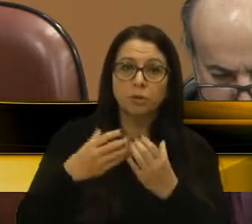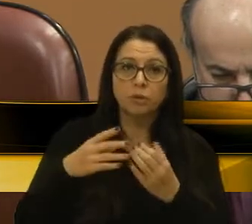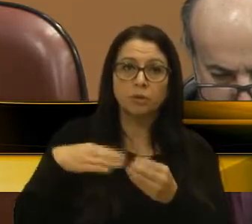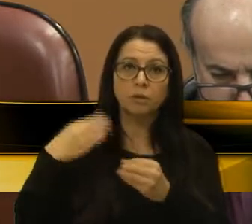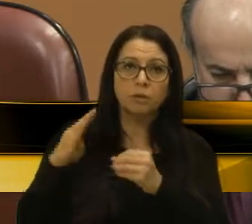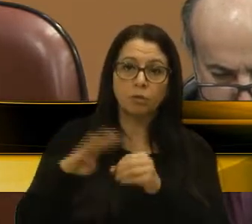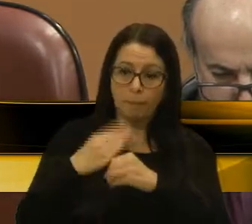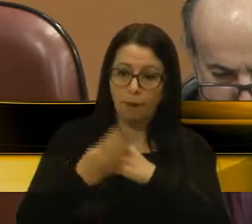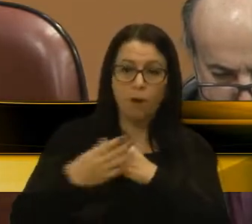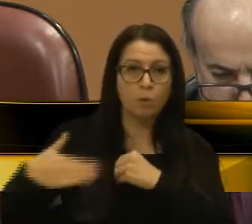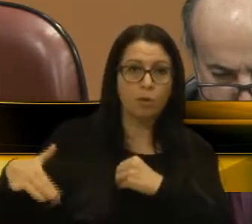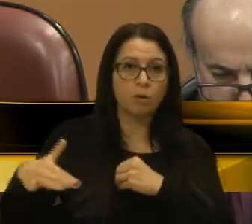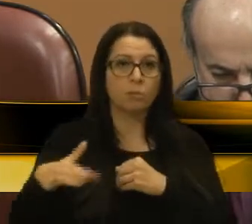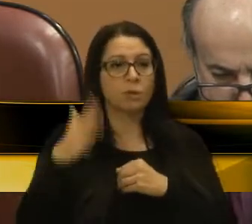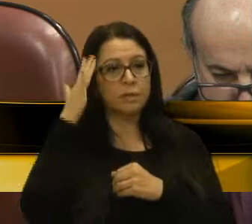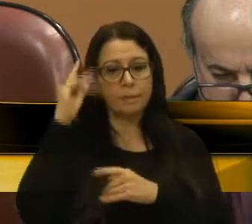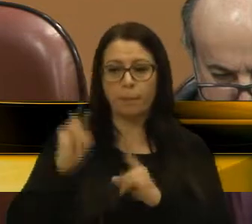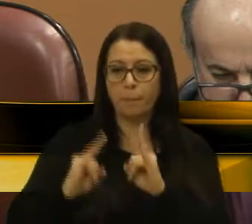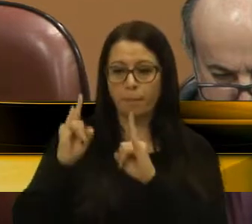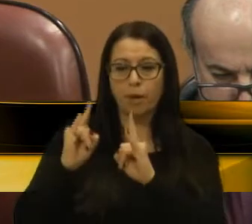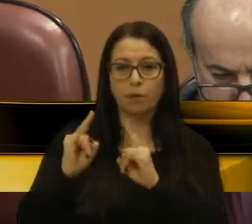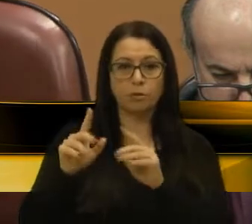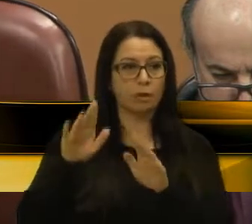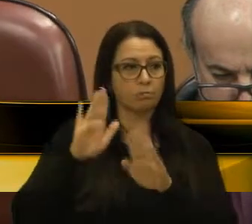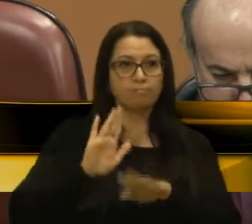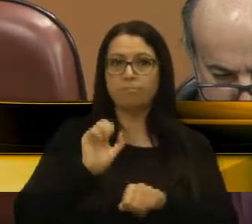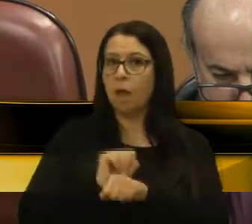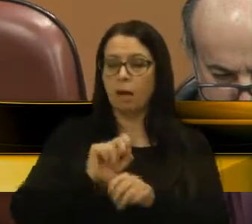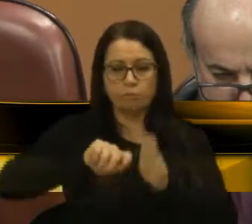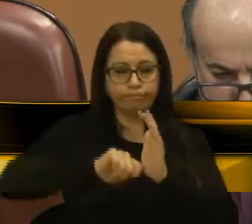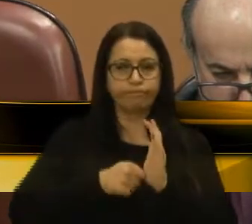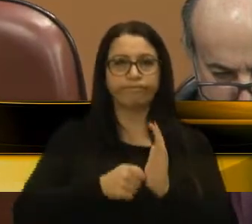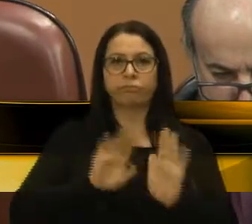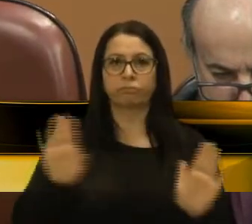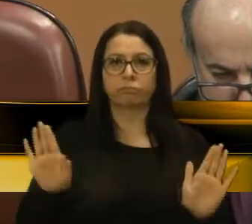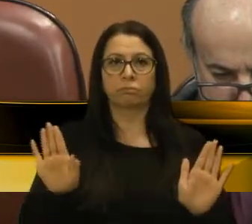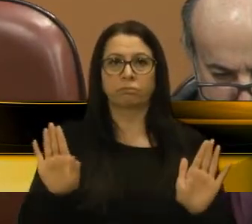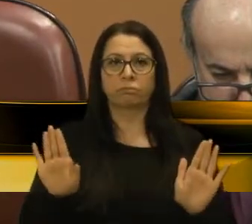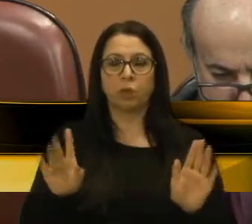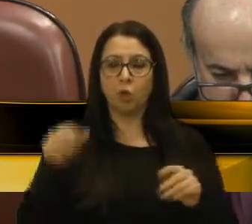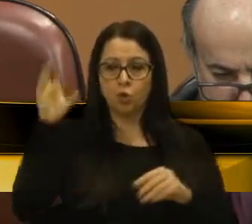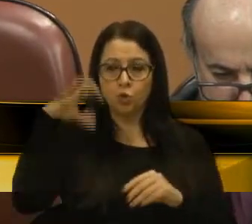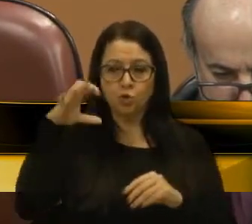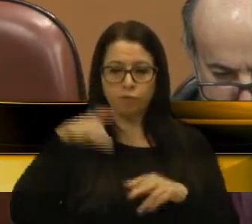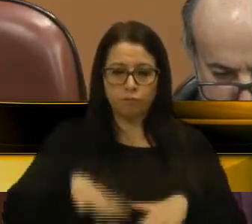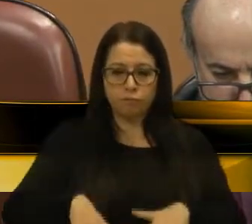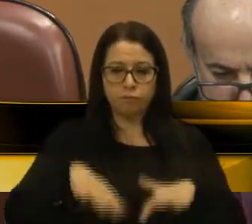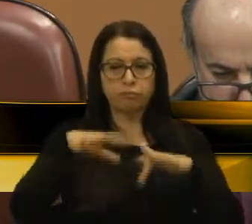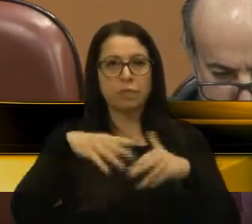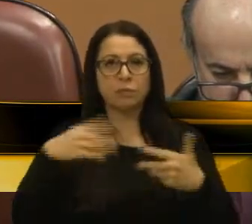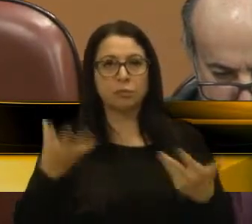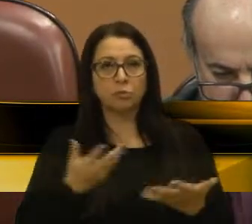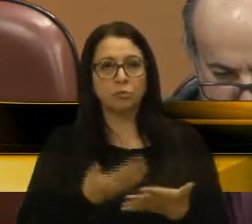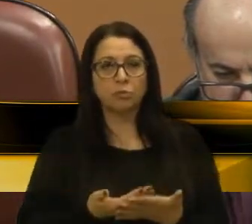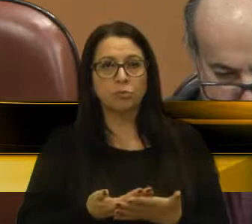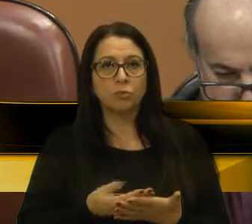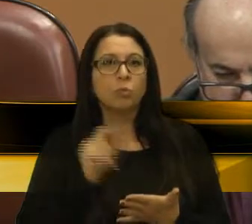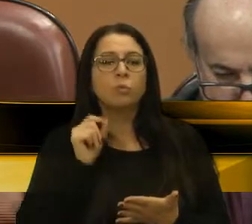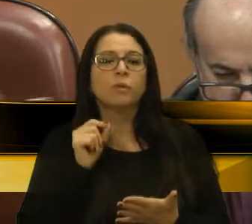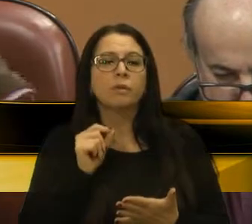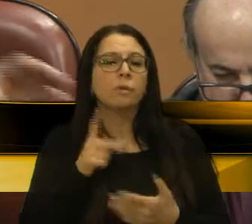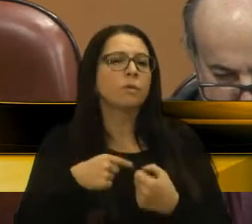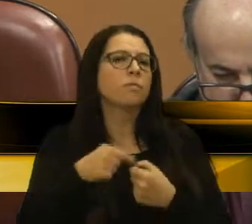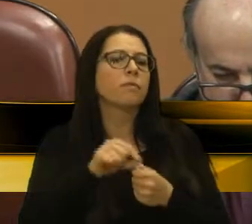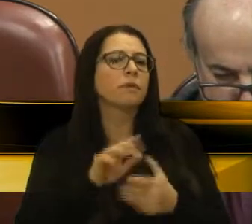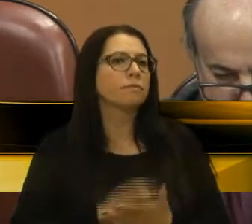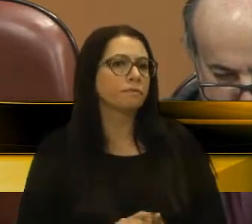saber, o prédio lá está interditado. Quando chove, alagado, tudo. O que o município vai